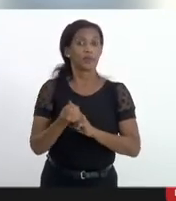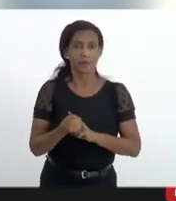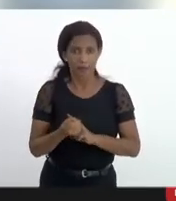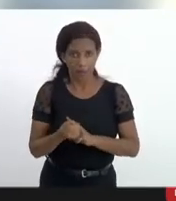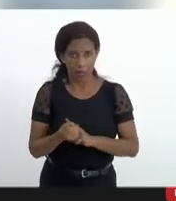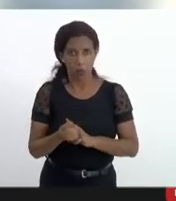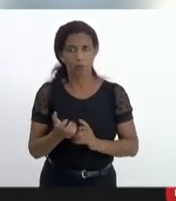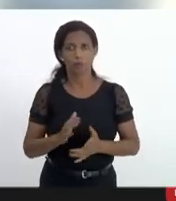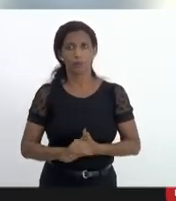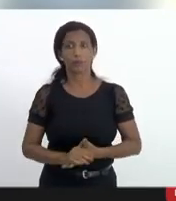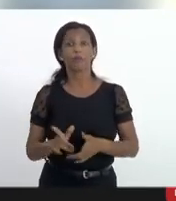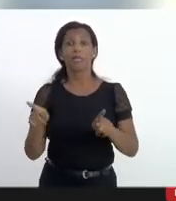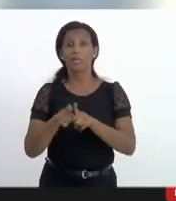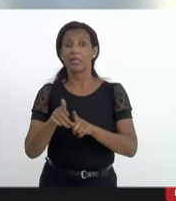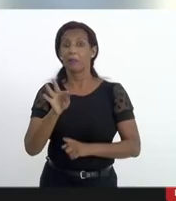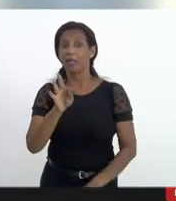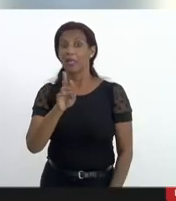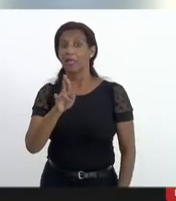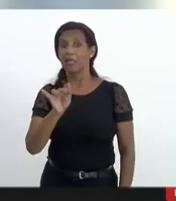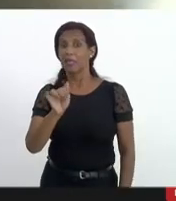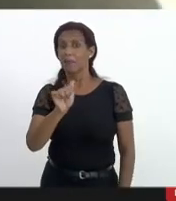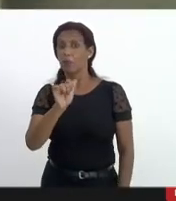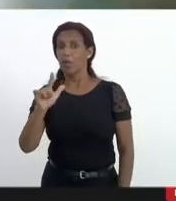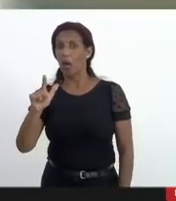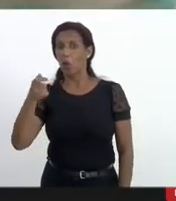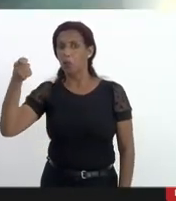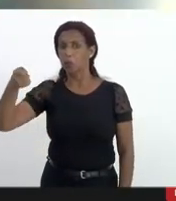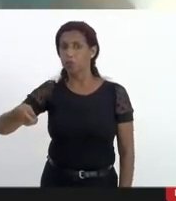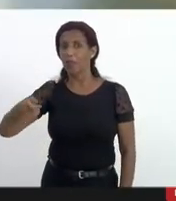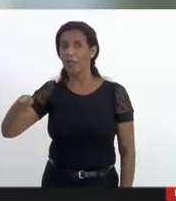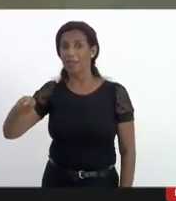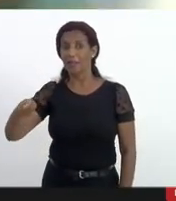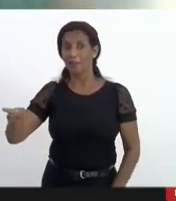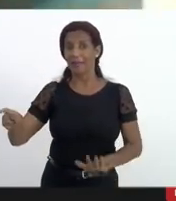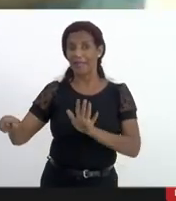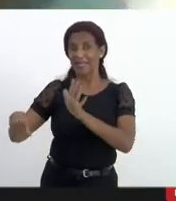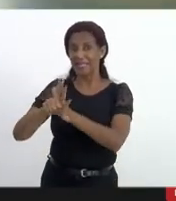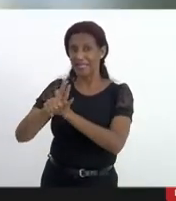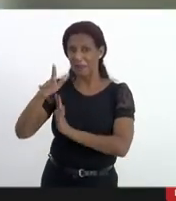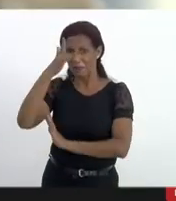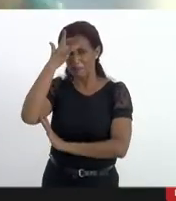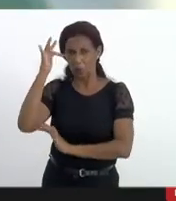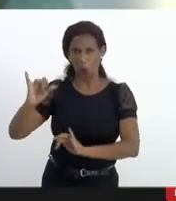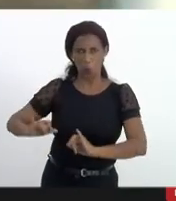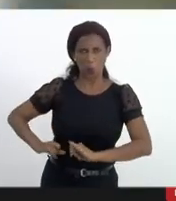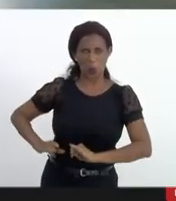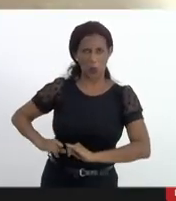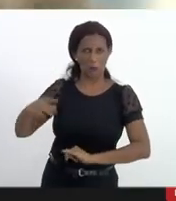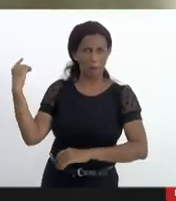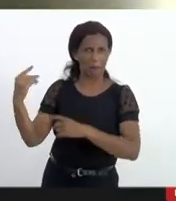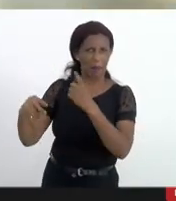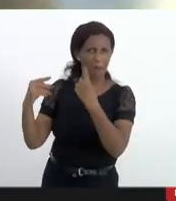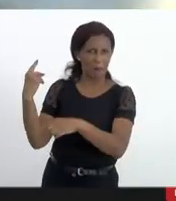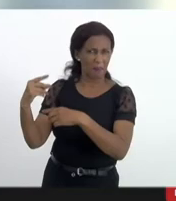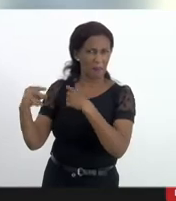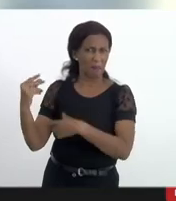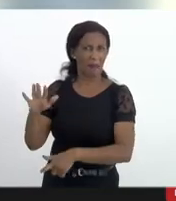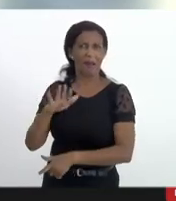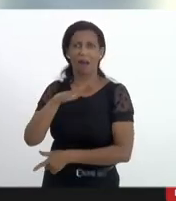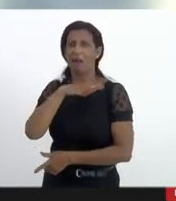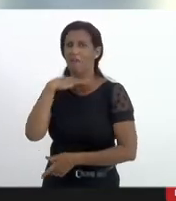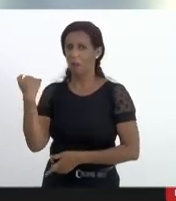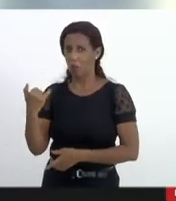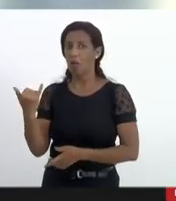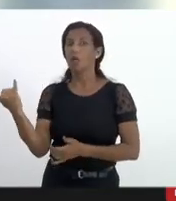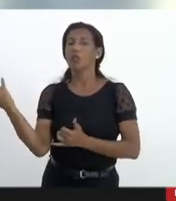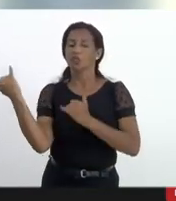tribunais do crime também isso demanda muito a gente então pessoal alguém sendo torturado pelo tribunal do crime vai ser morto e tal chega